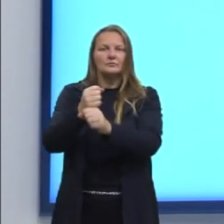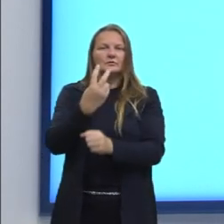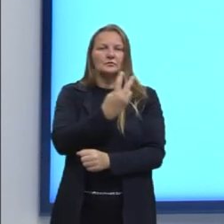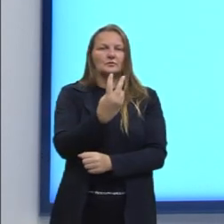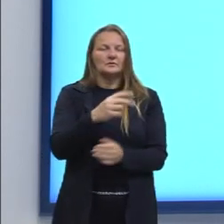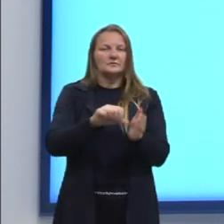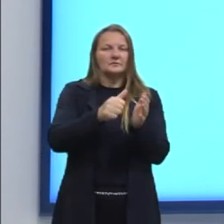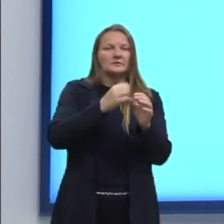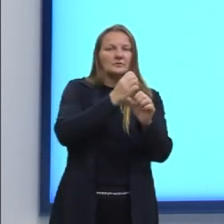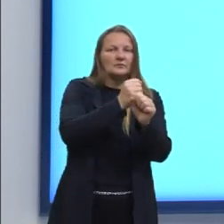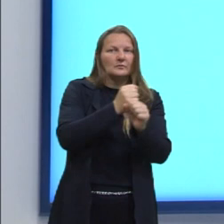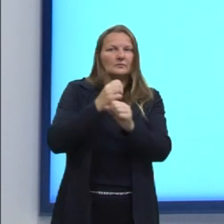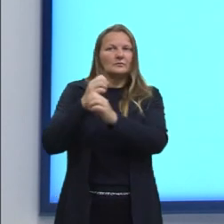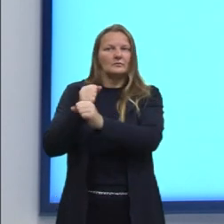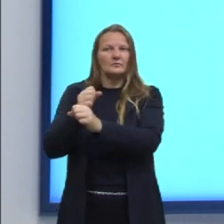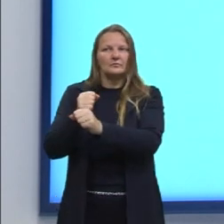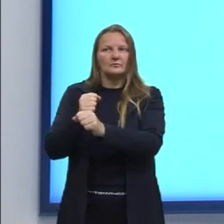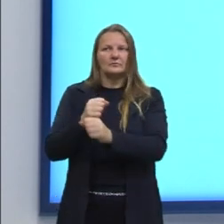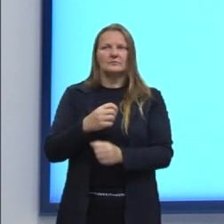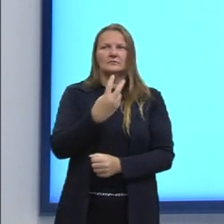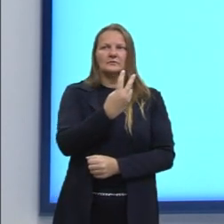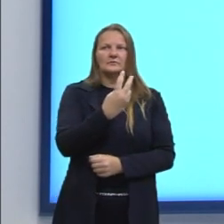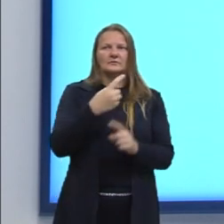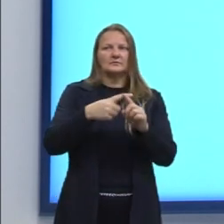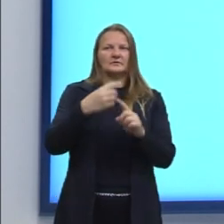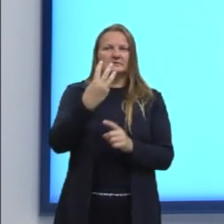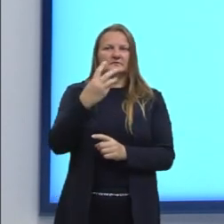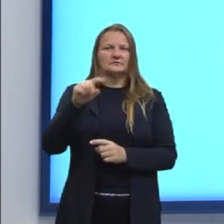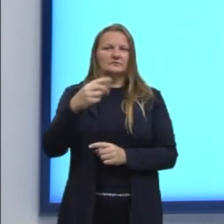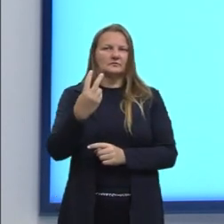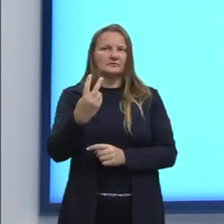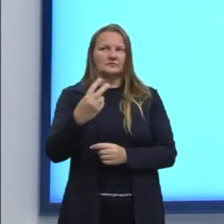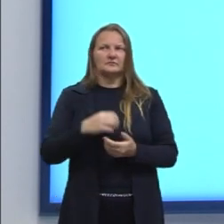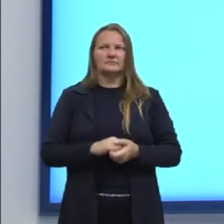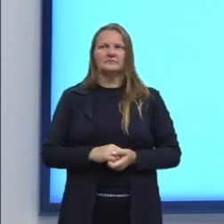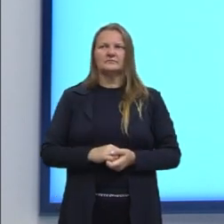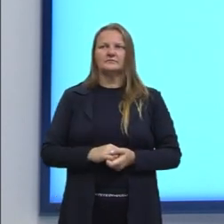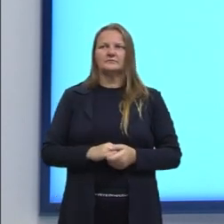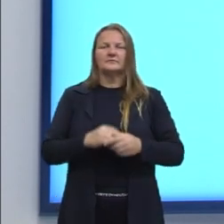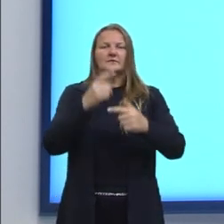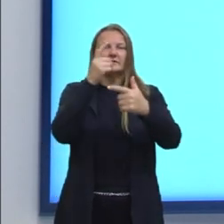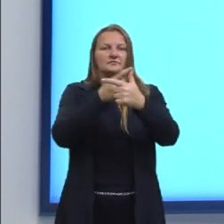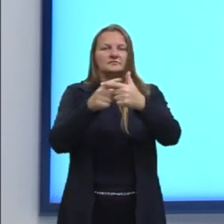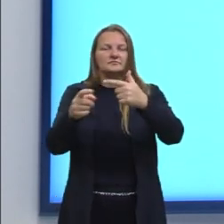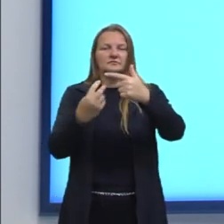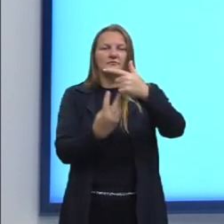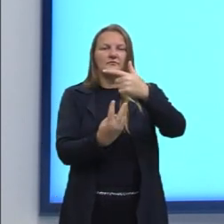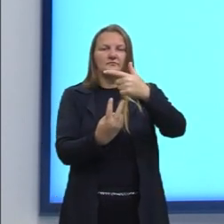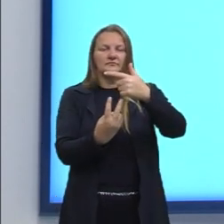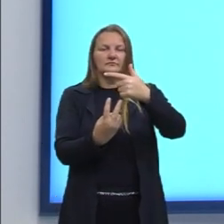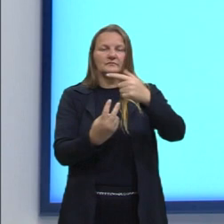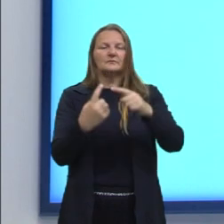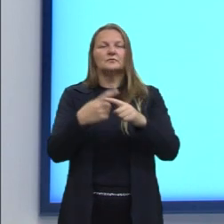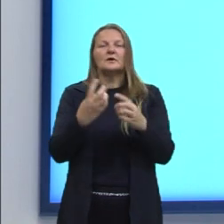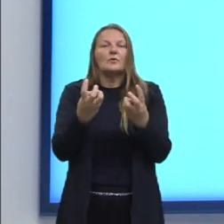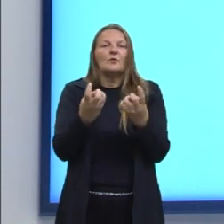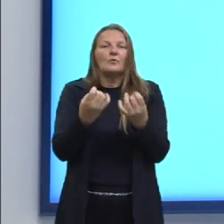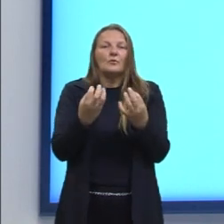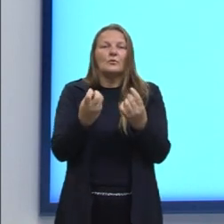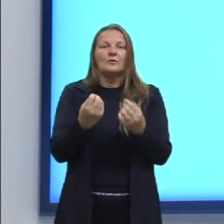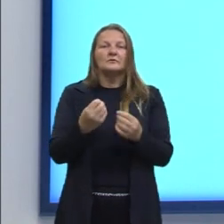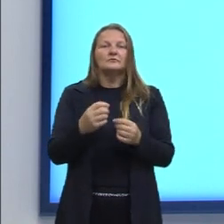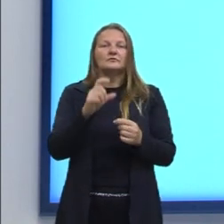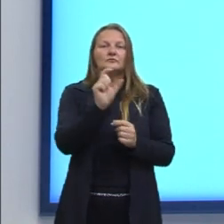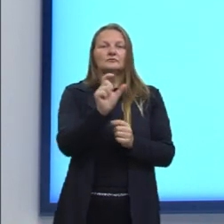nós já calculamos, 2 mais 3,2 e dividimos por 2, né? Porque é a quantidade ali de